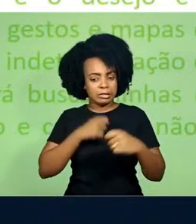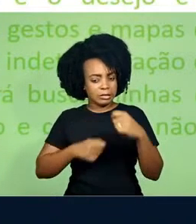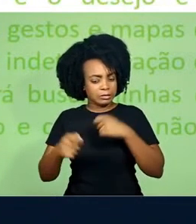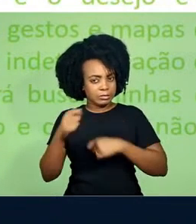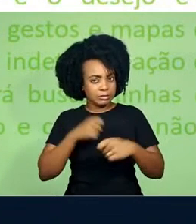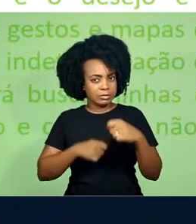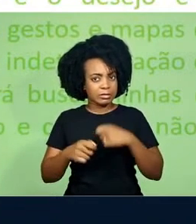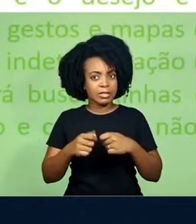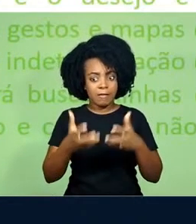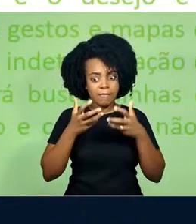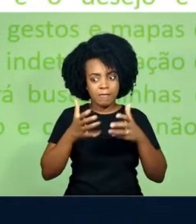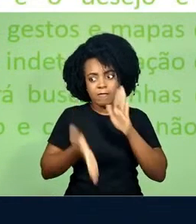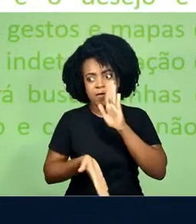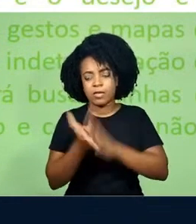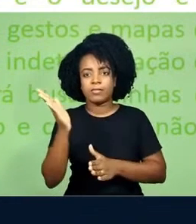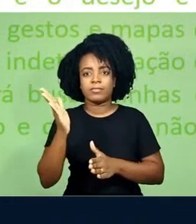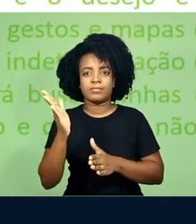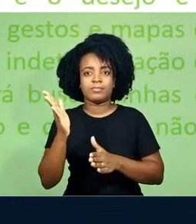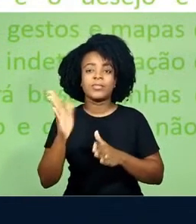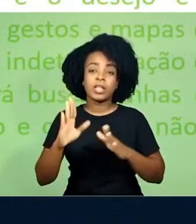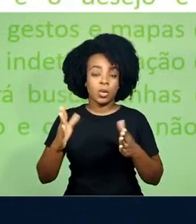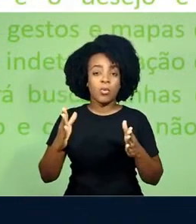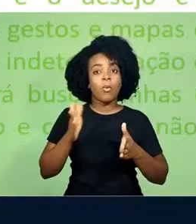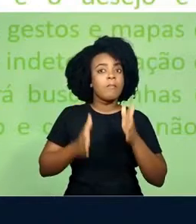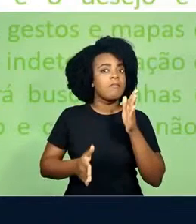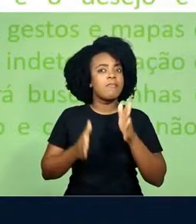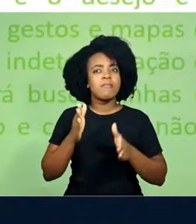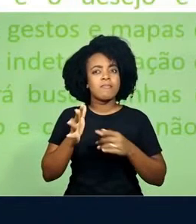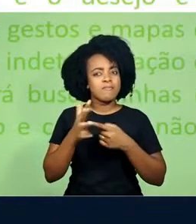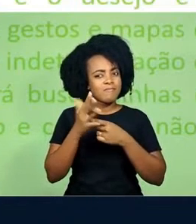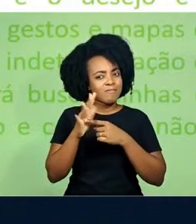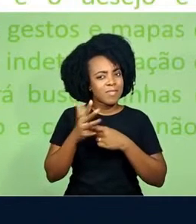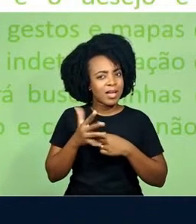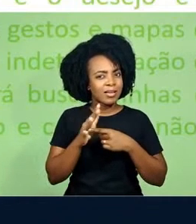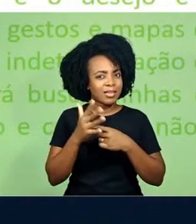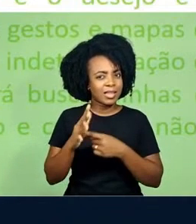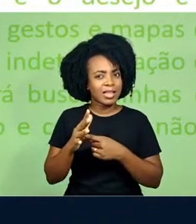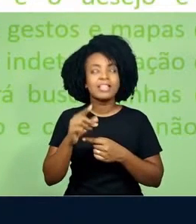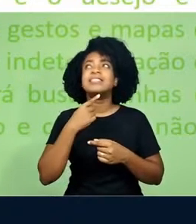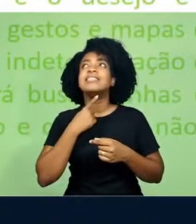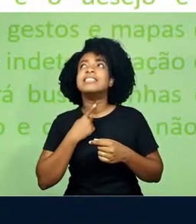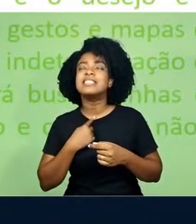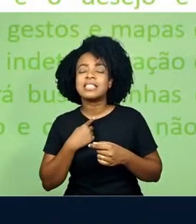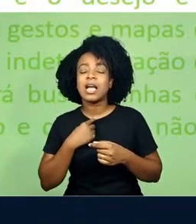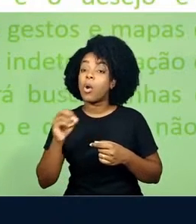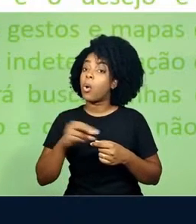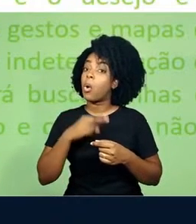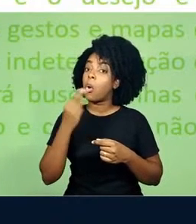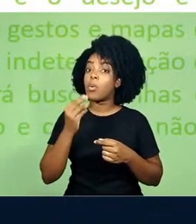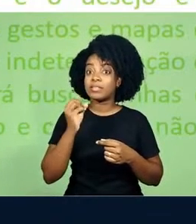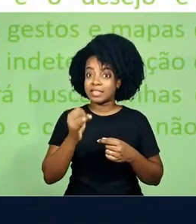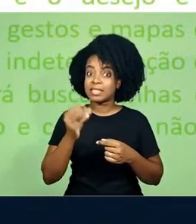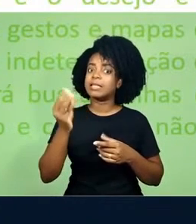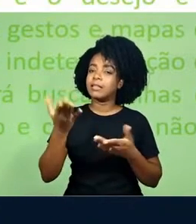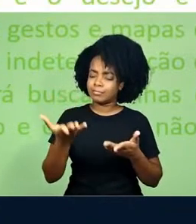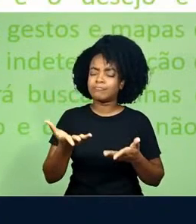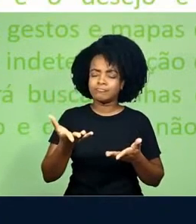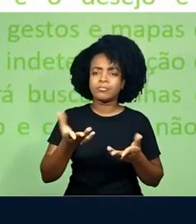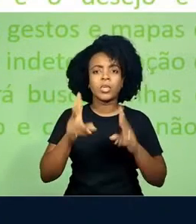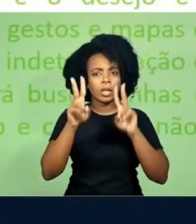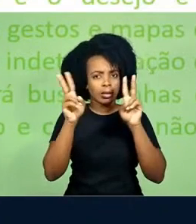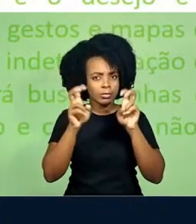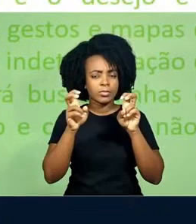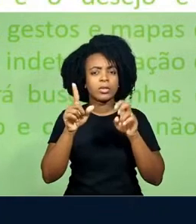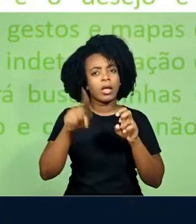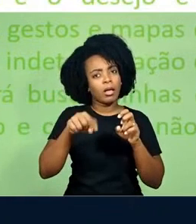Não é possível se manter máquina e desejar a não ser, claro, que estejamos falando de máquinas desejantes, ou